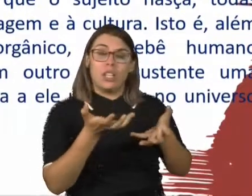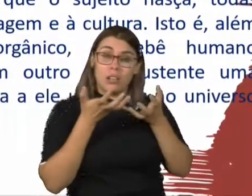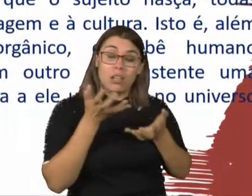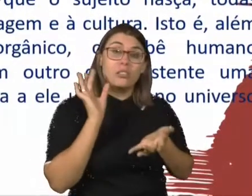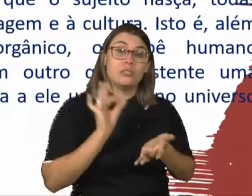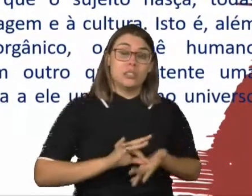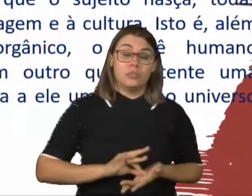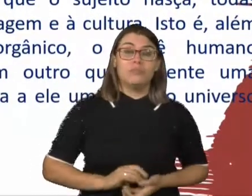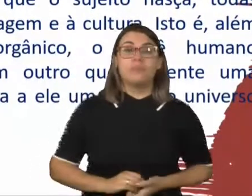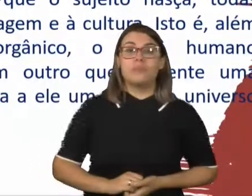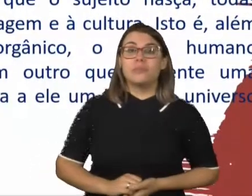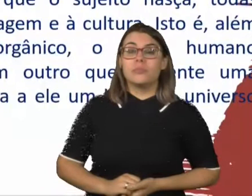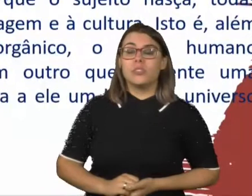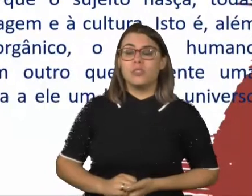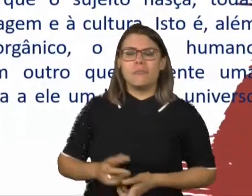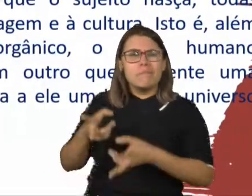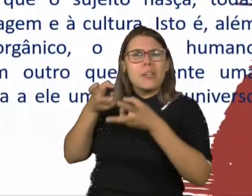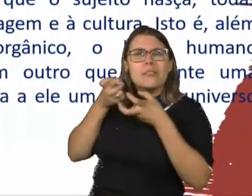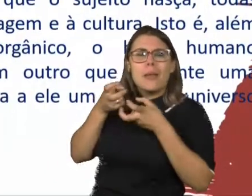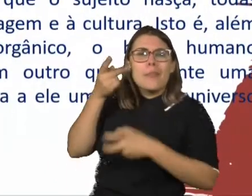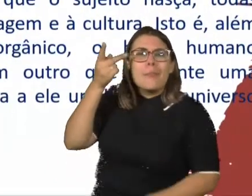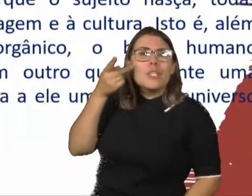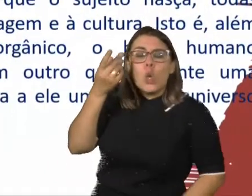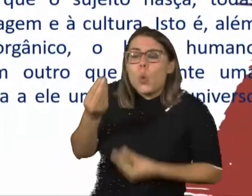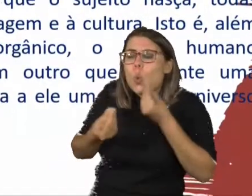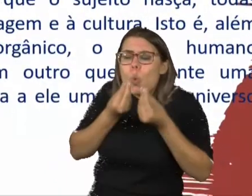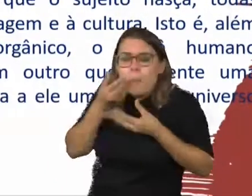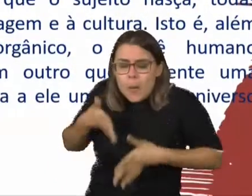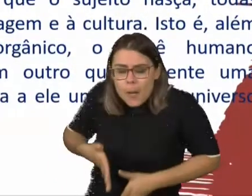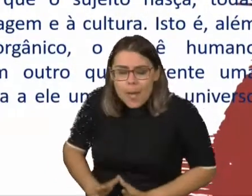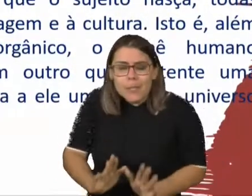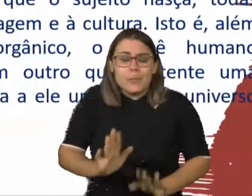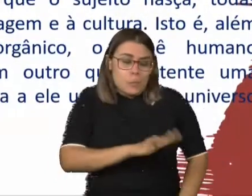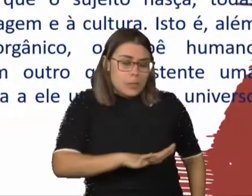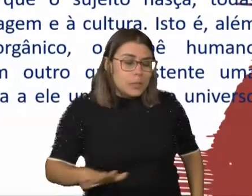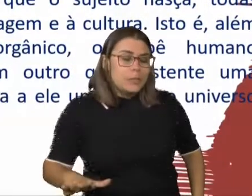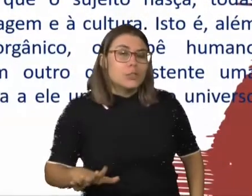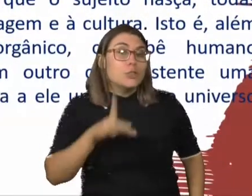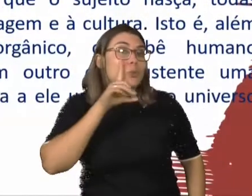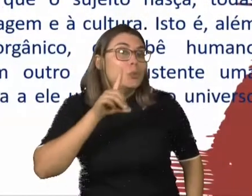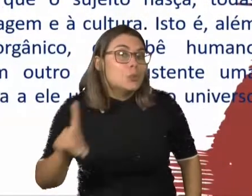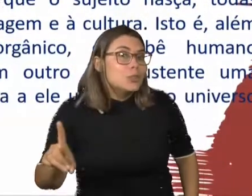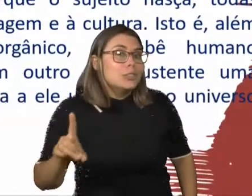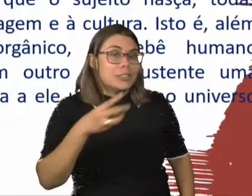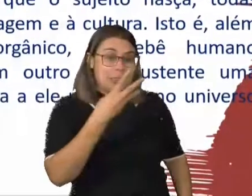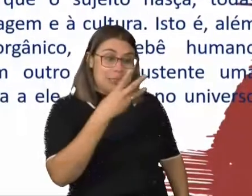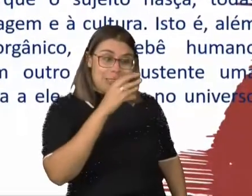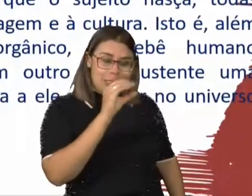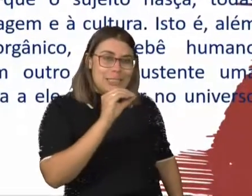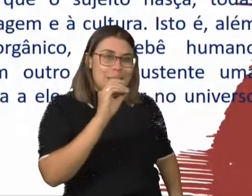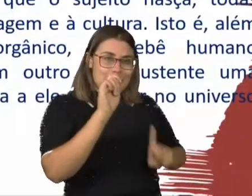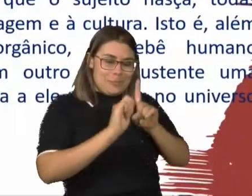costumamos dizer na psicanálise, quando nasce uma criança? É no nascimento? No dia 30 de agosto de